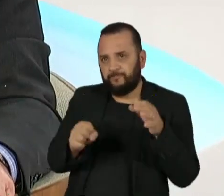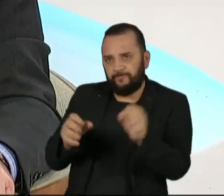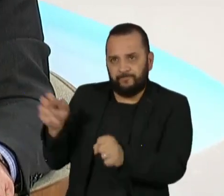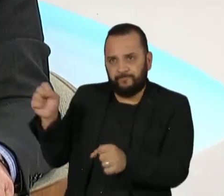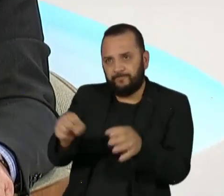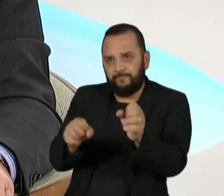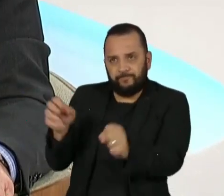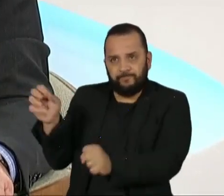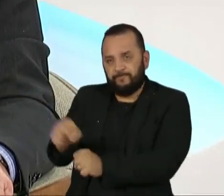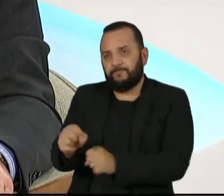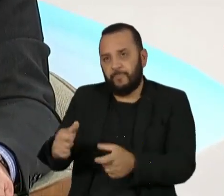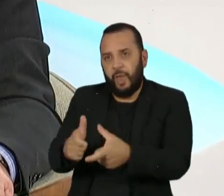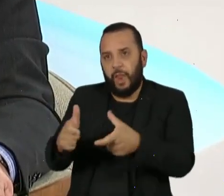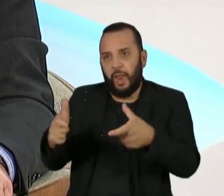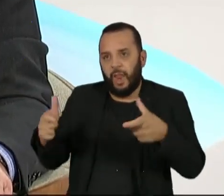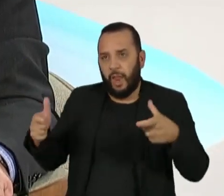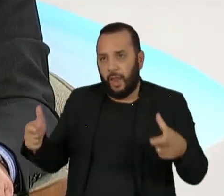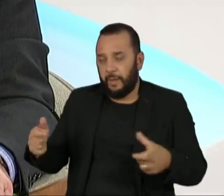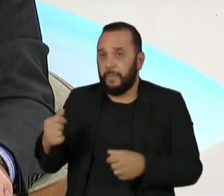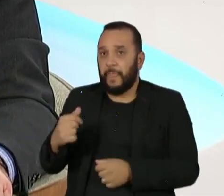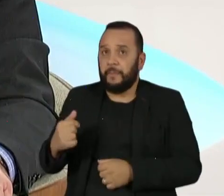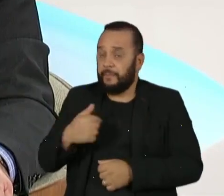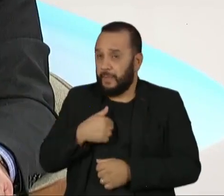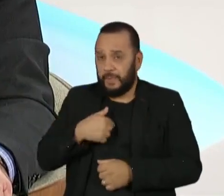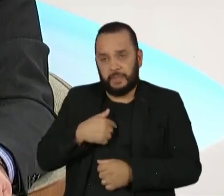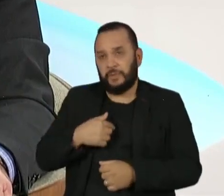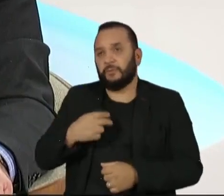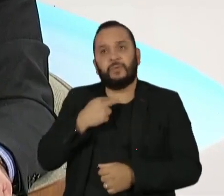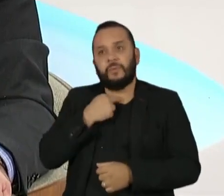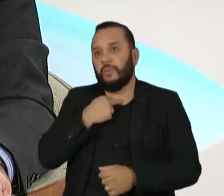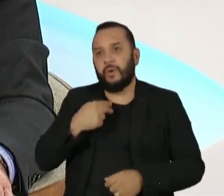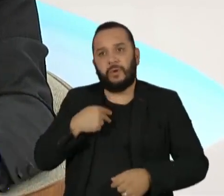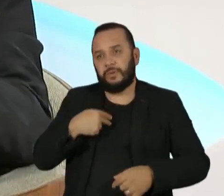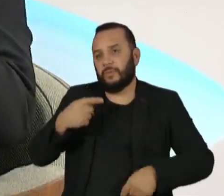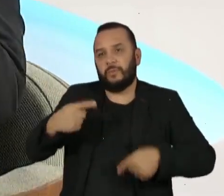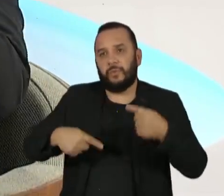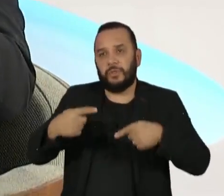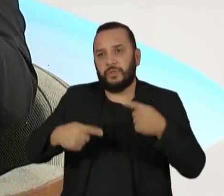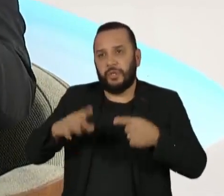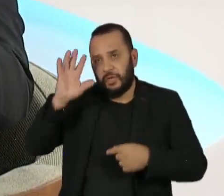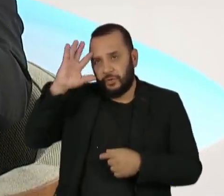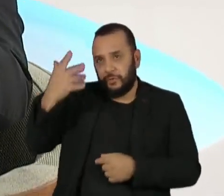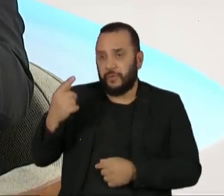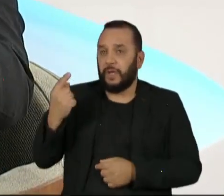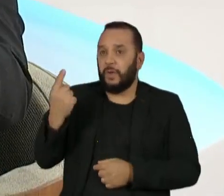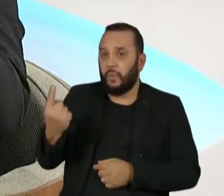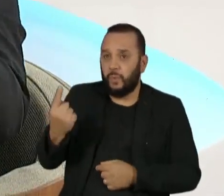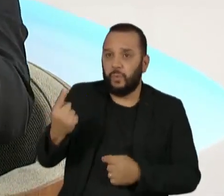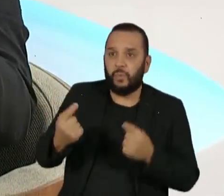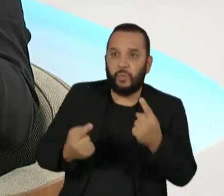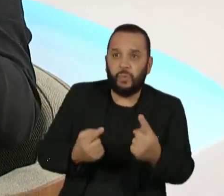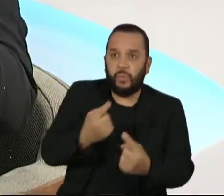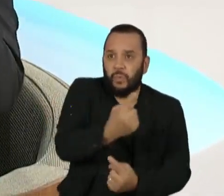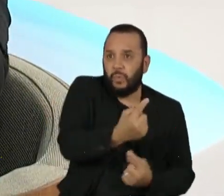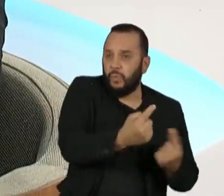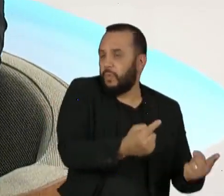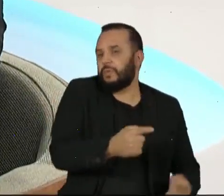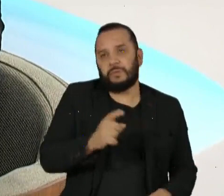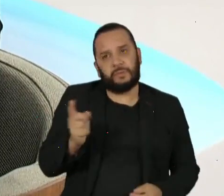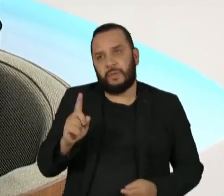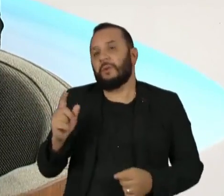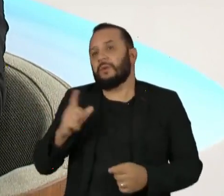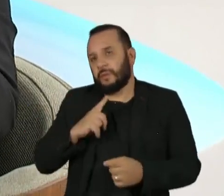fazer uma política para resolver um a um esses professores. Eu tenho que ter uma política global e contar com a